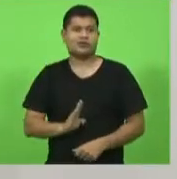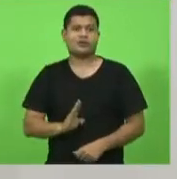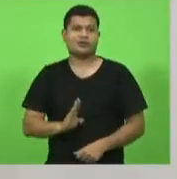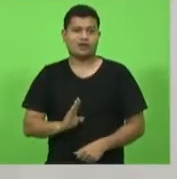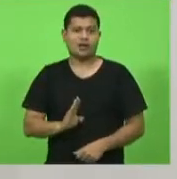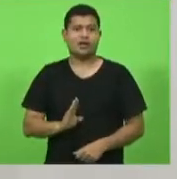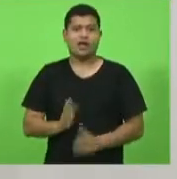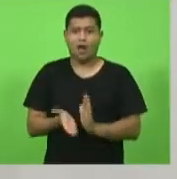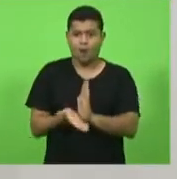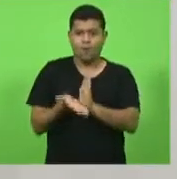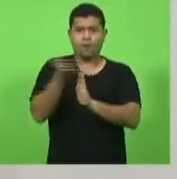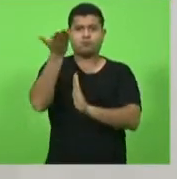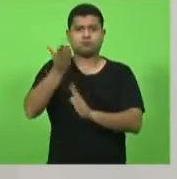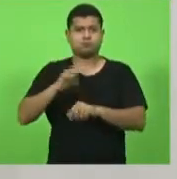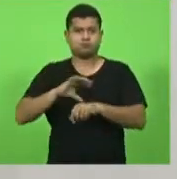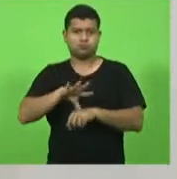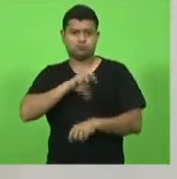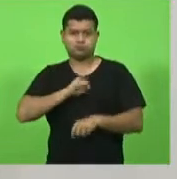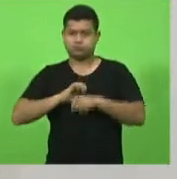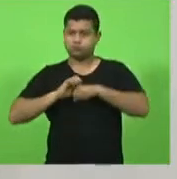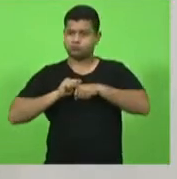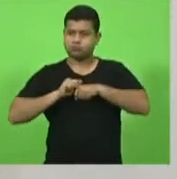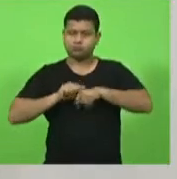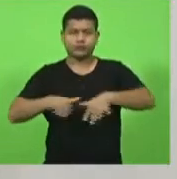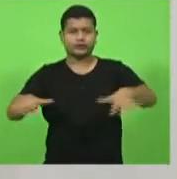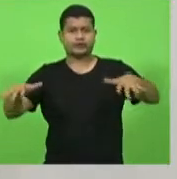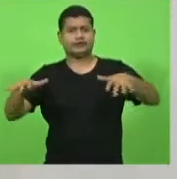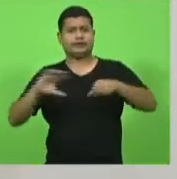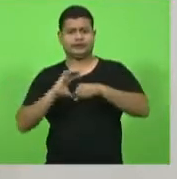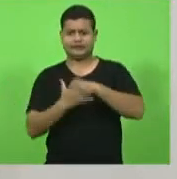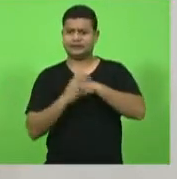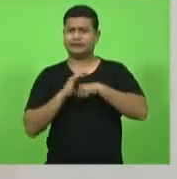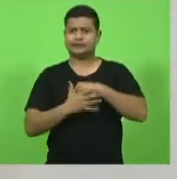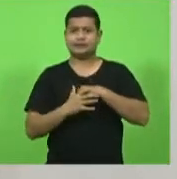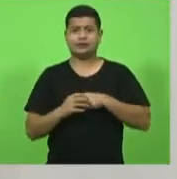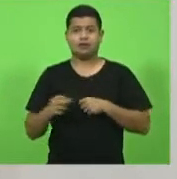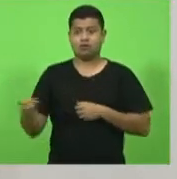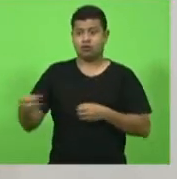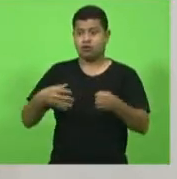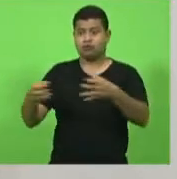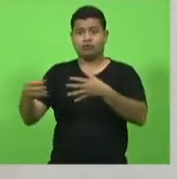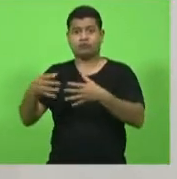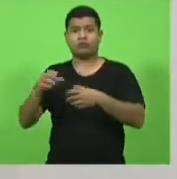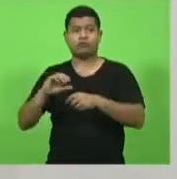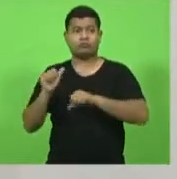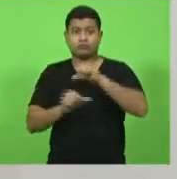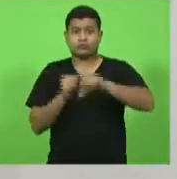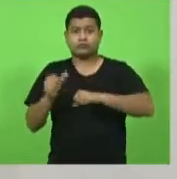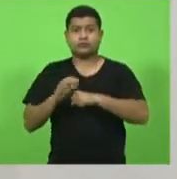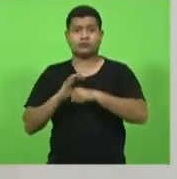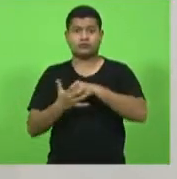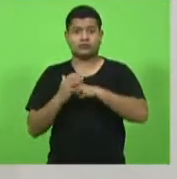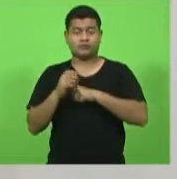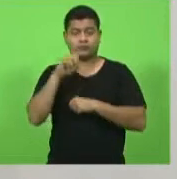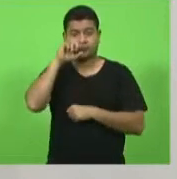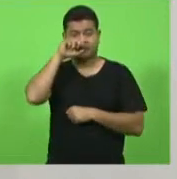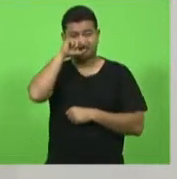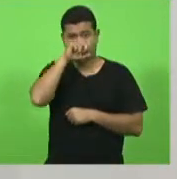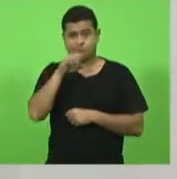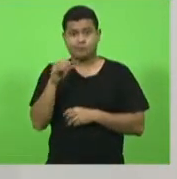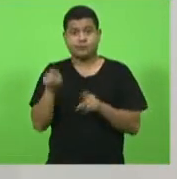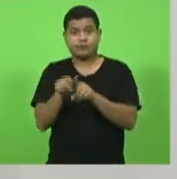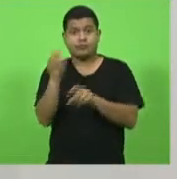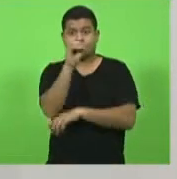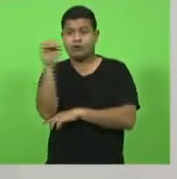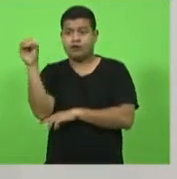contaminações também que nós não sabemos ainda se há uma nova cepa no oeste de santa catarina então nós